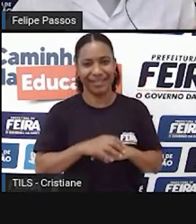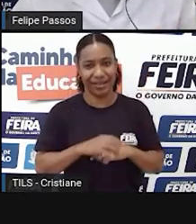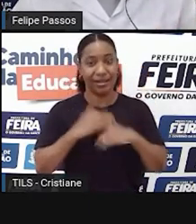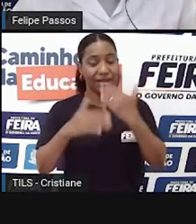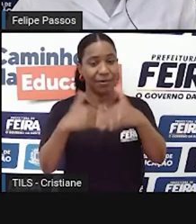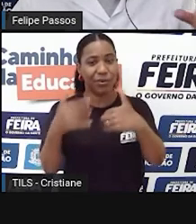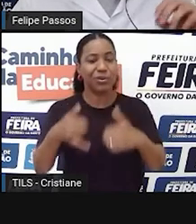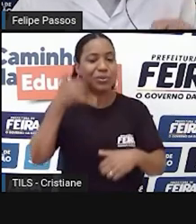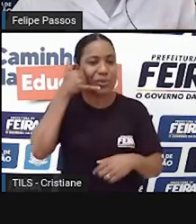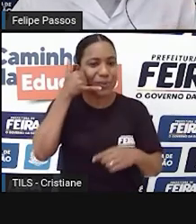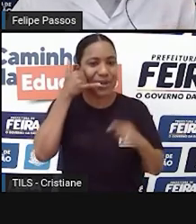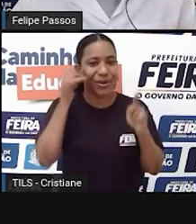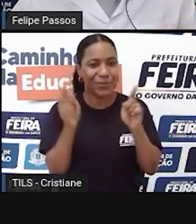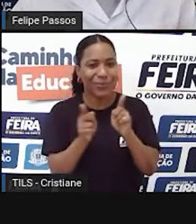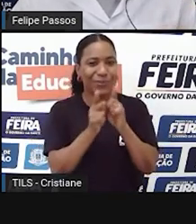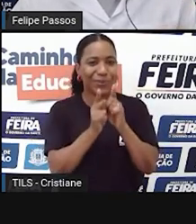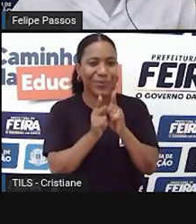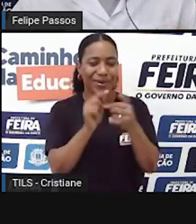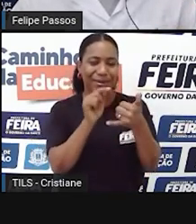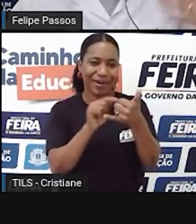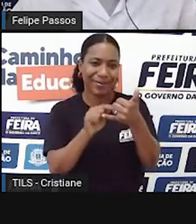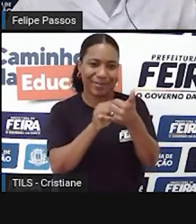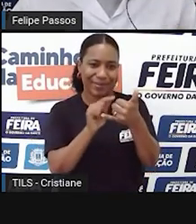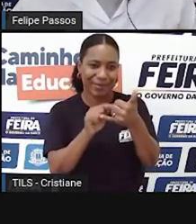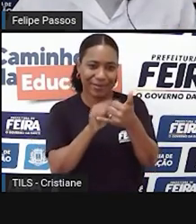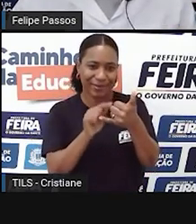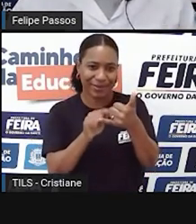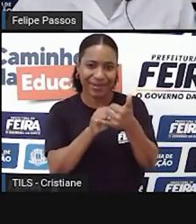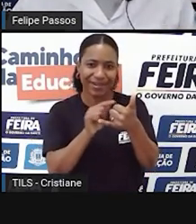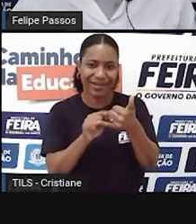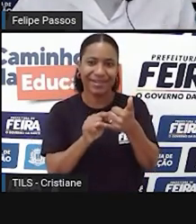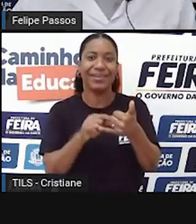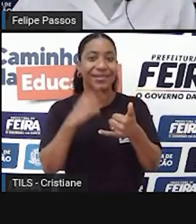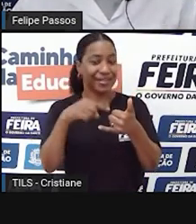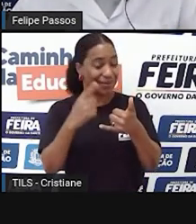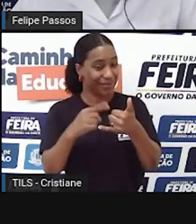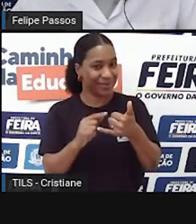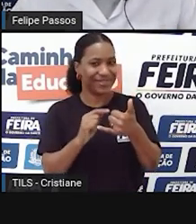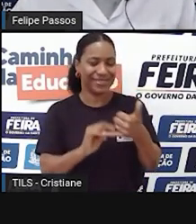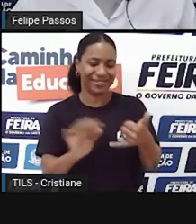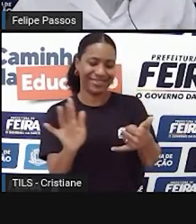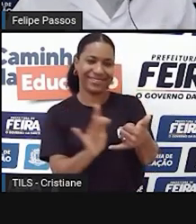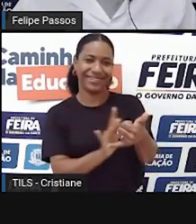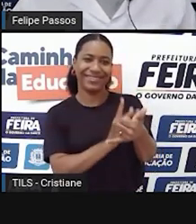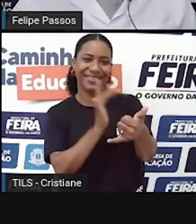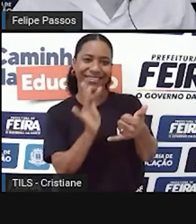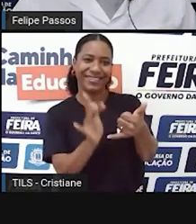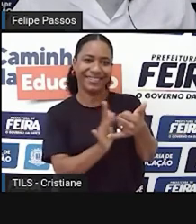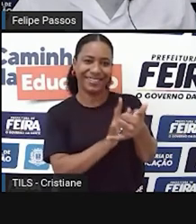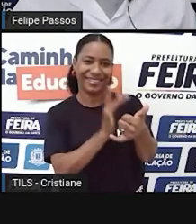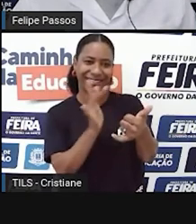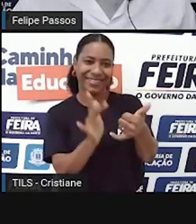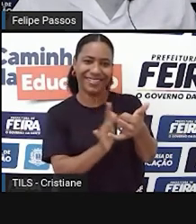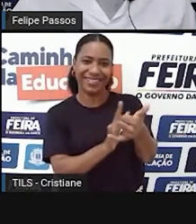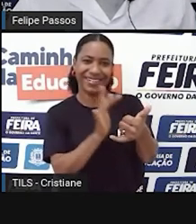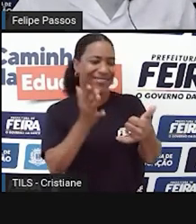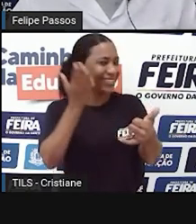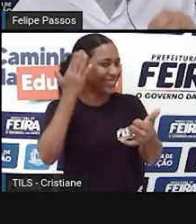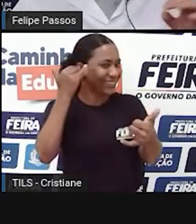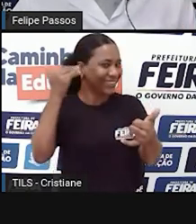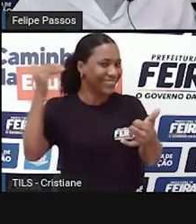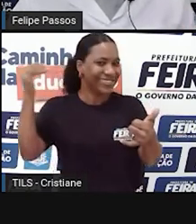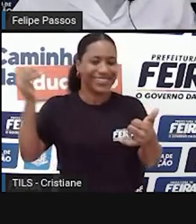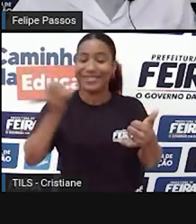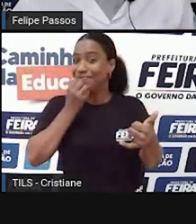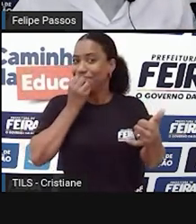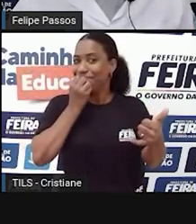ficaram menores, com teclado ainda. Depois surgiram os smartphones, que aí foi sucesso da Bahia, né, gente? Todo